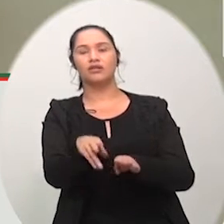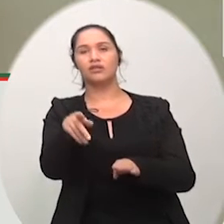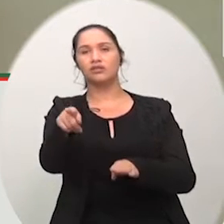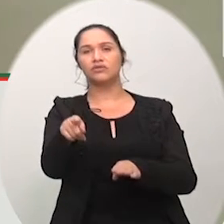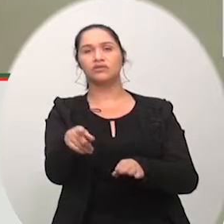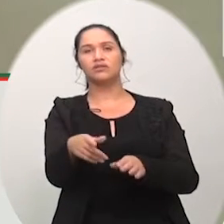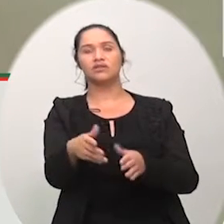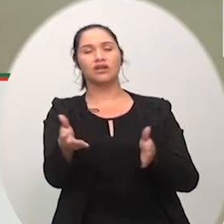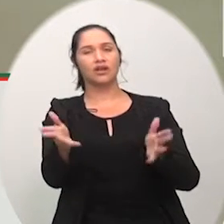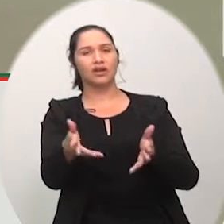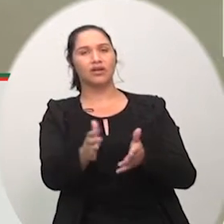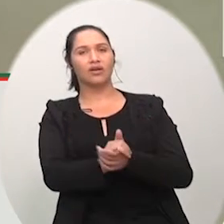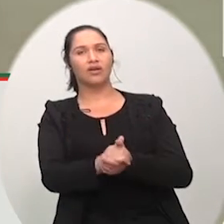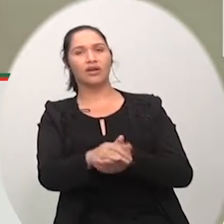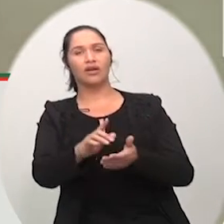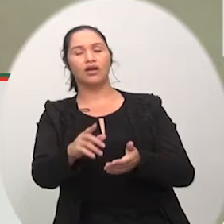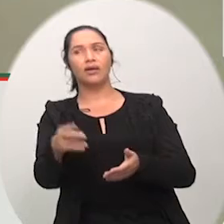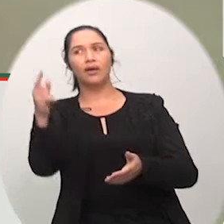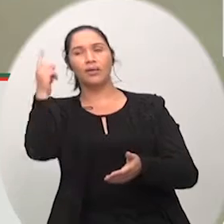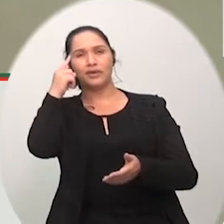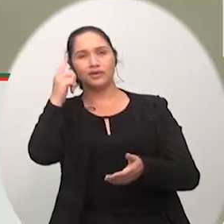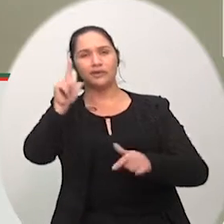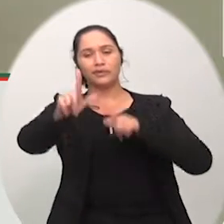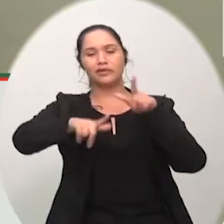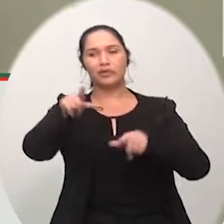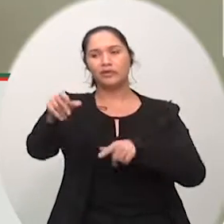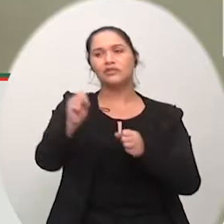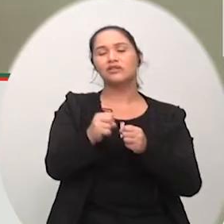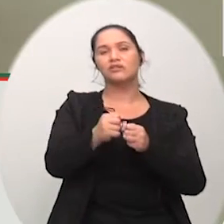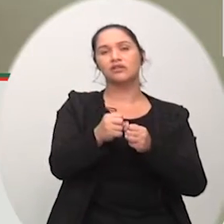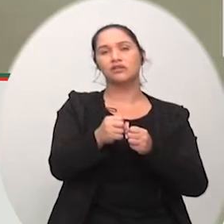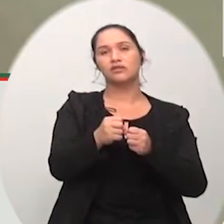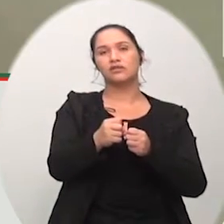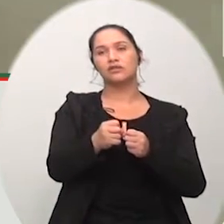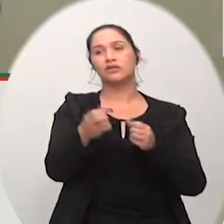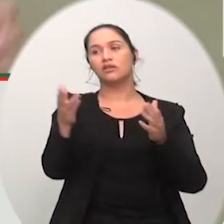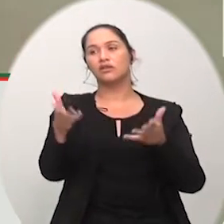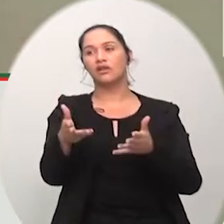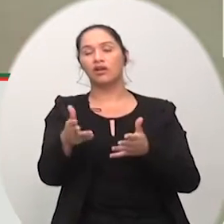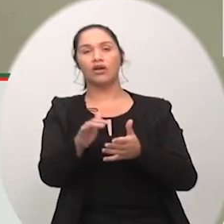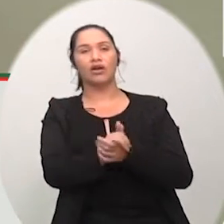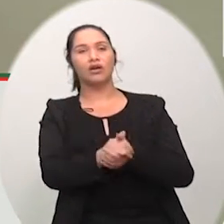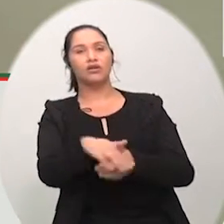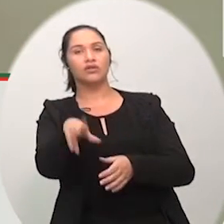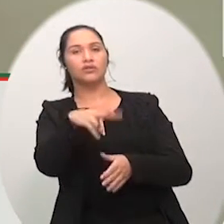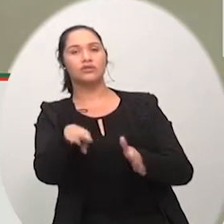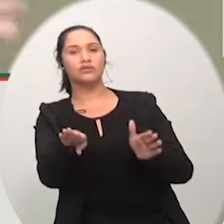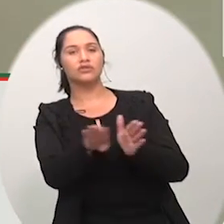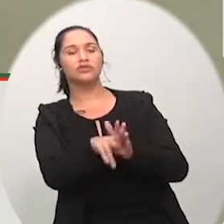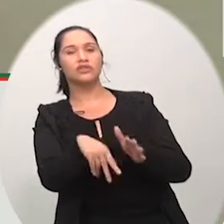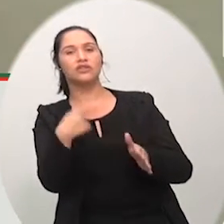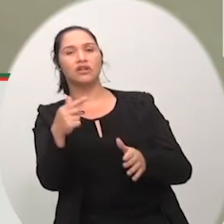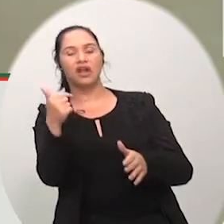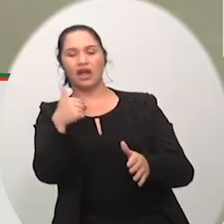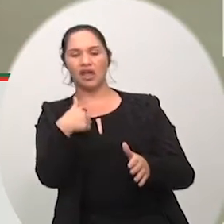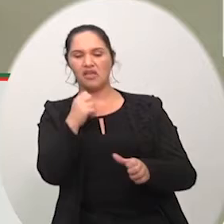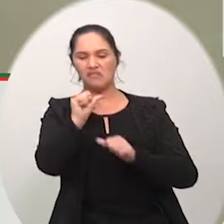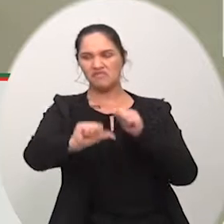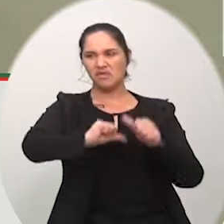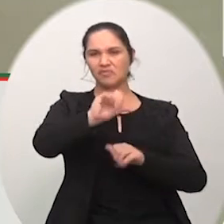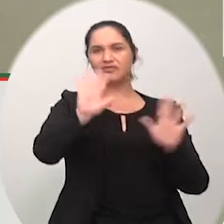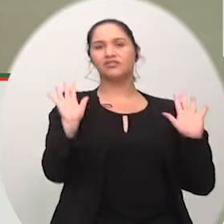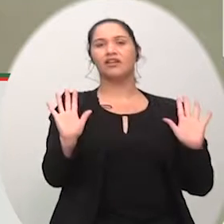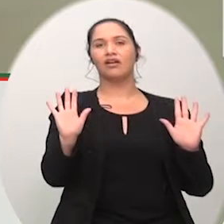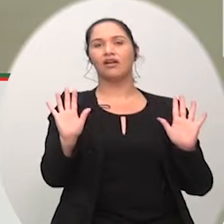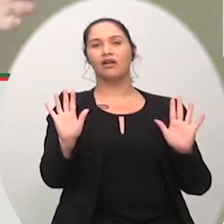bandeira só imagine se depois de todo o trabalho que o senhor fez chega o vereador e diz não agora eu vou mudar tudo é uma falta de ética uma falta de